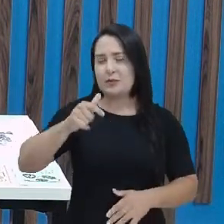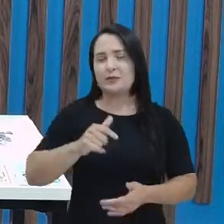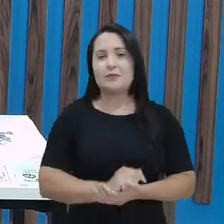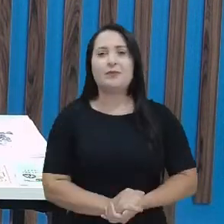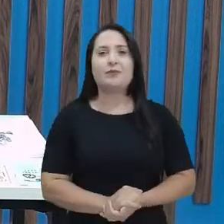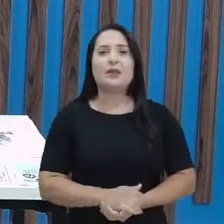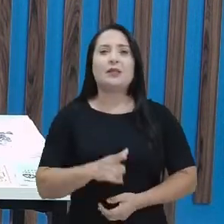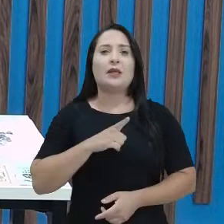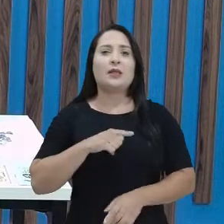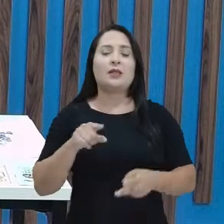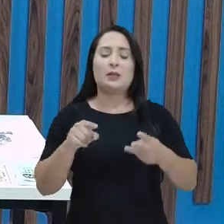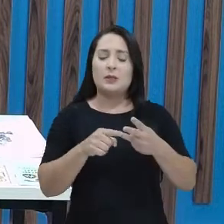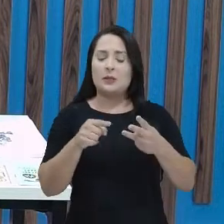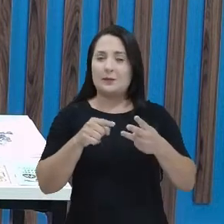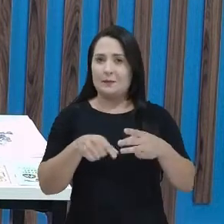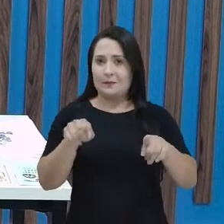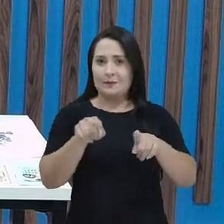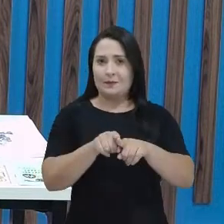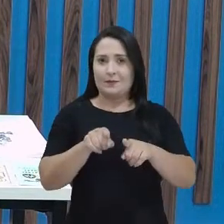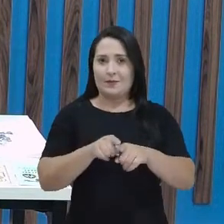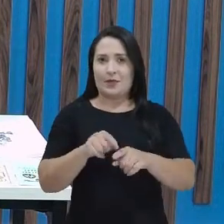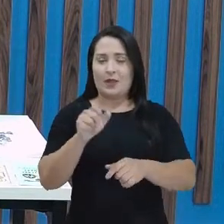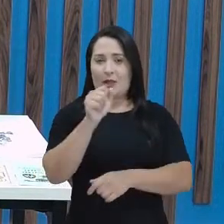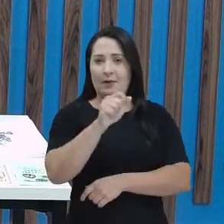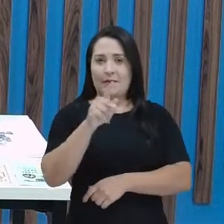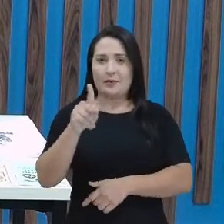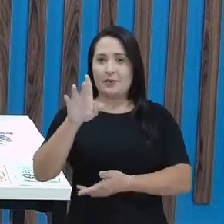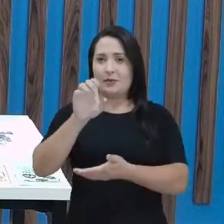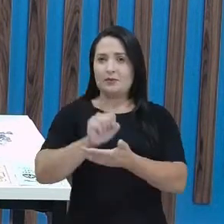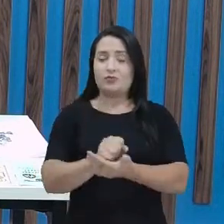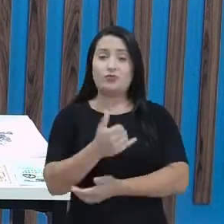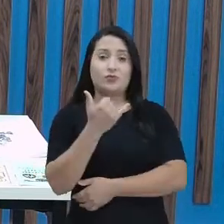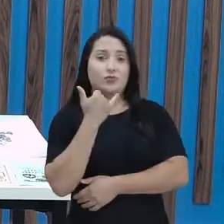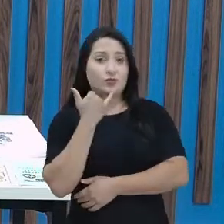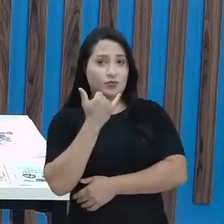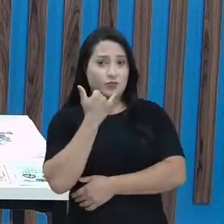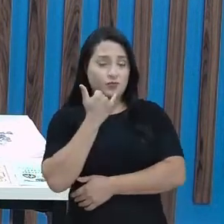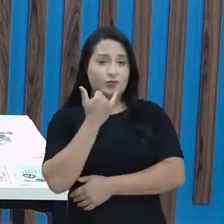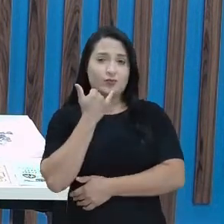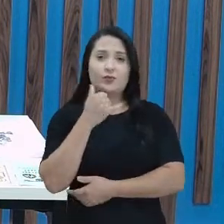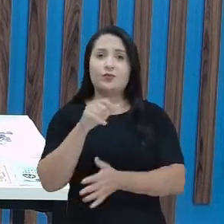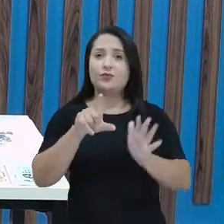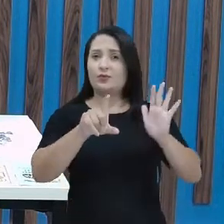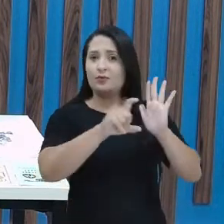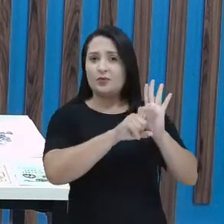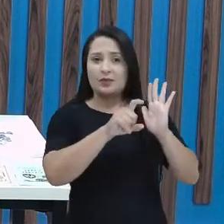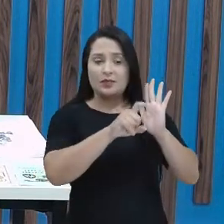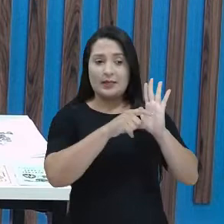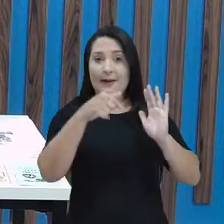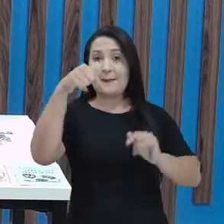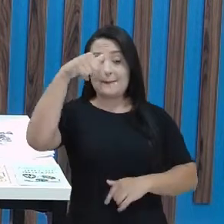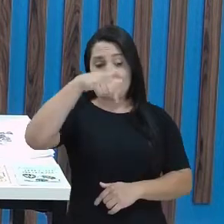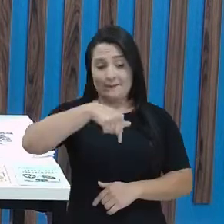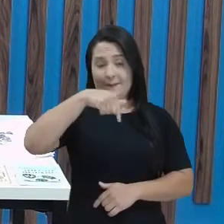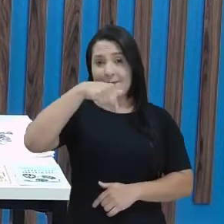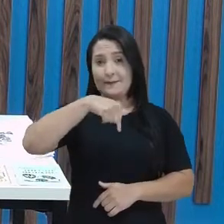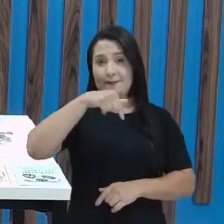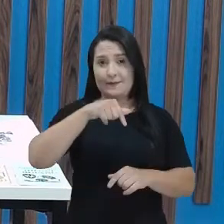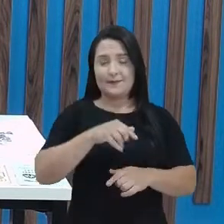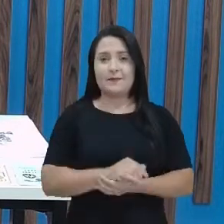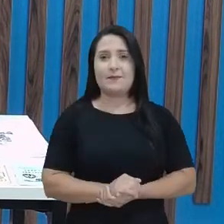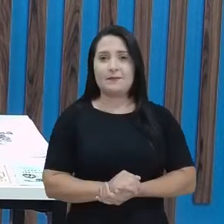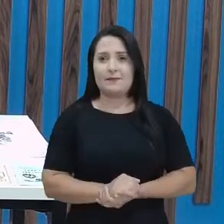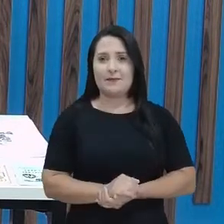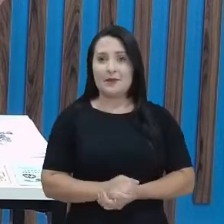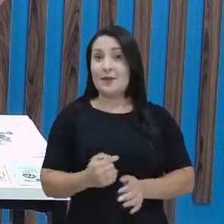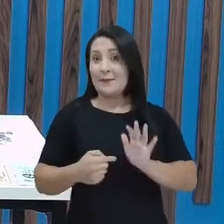Também tem a terceira opção, que é o aplicativo no celular, isso mesmo, olha, o QR Code, daqui a pouquinho vai aparecer aqui, você,